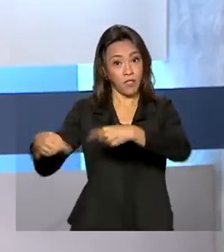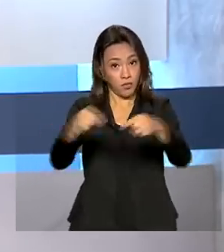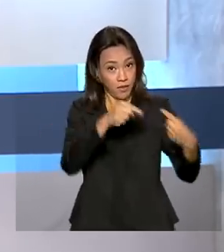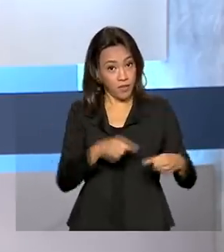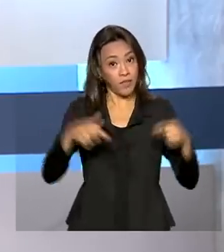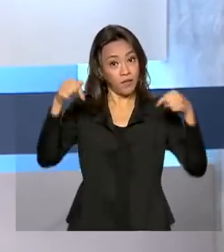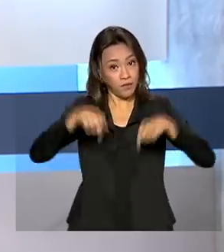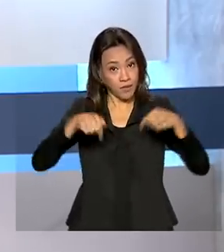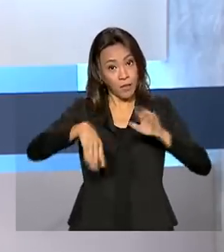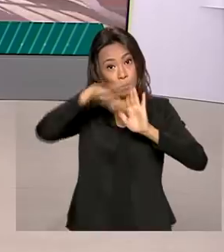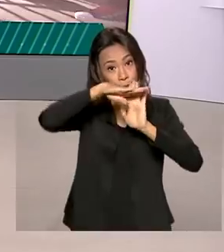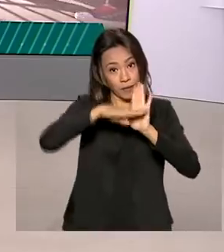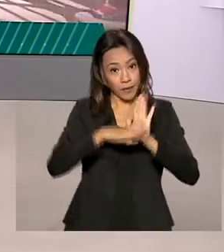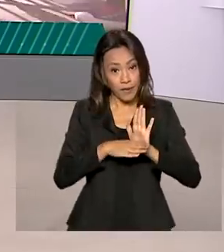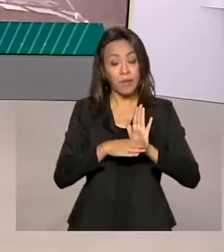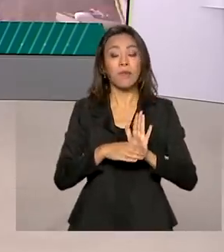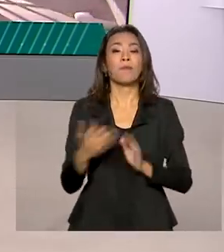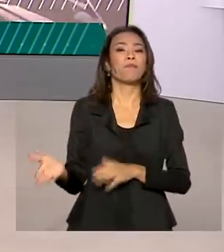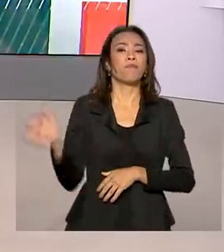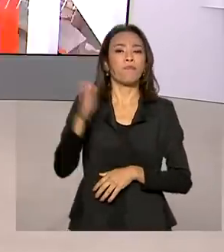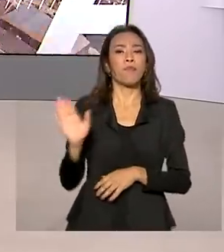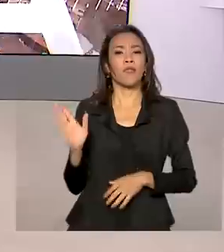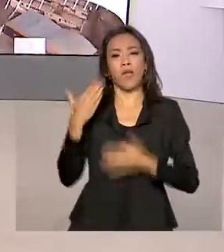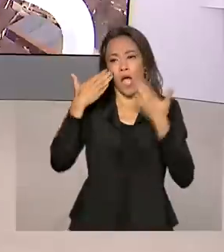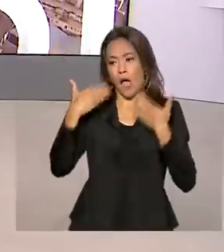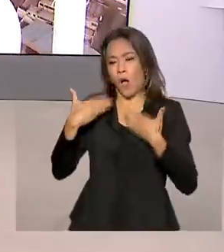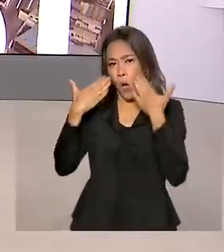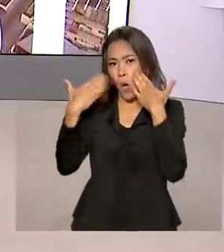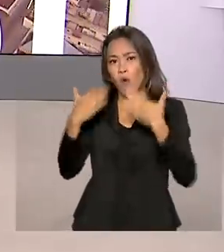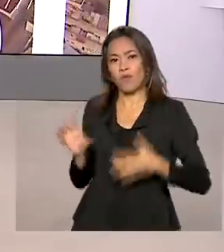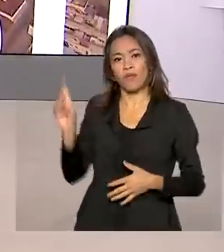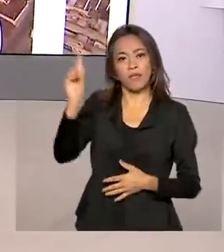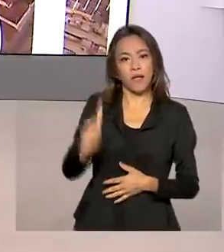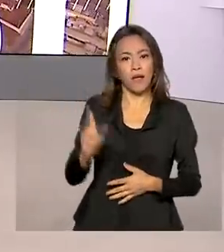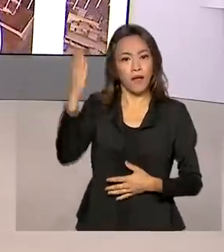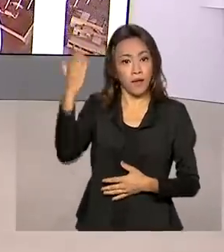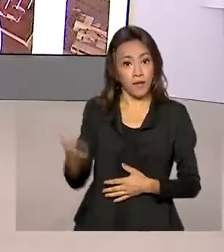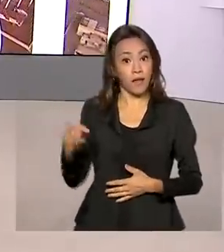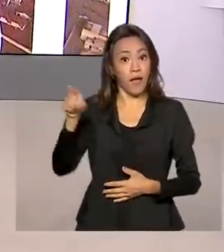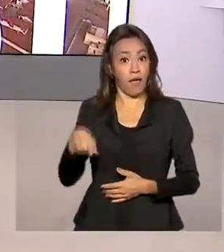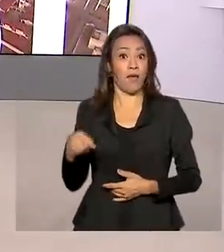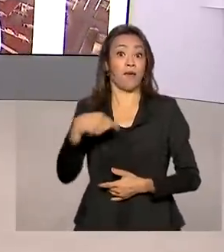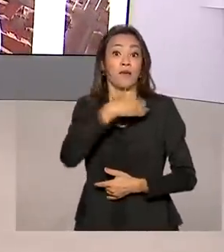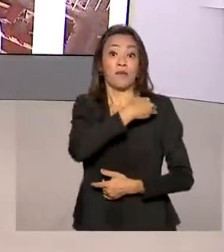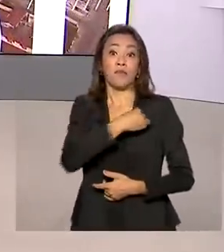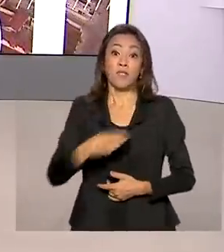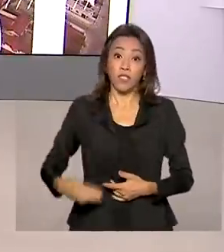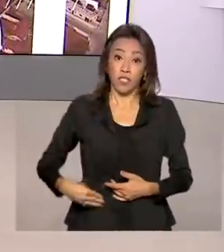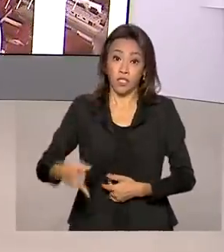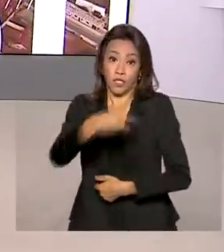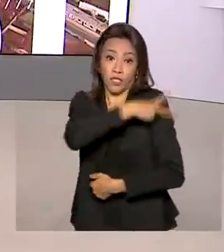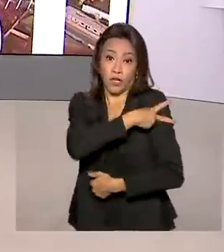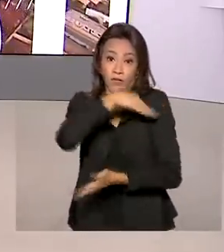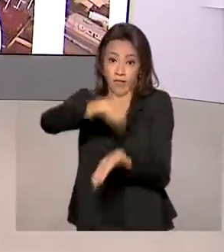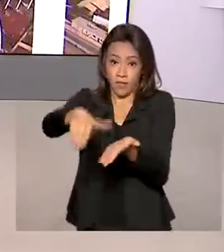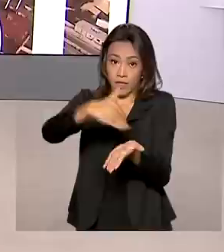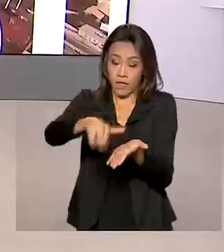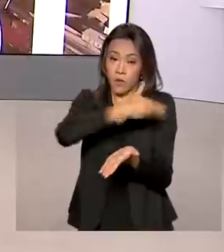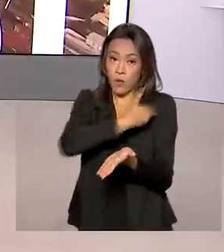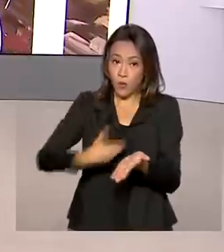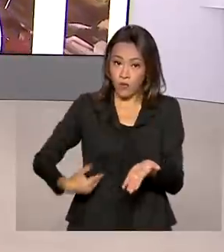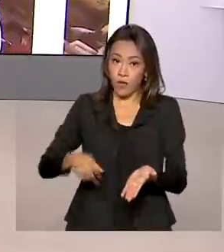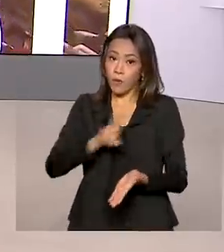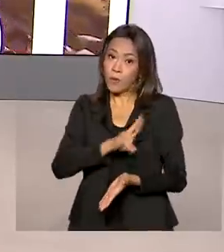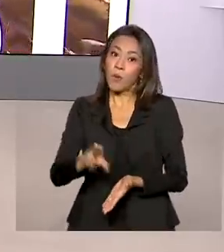edição desta segunda-feira. A convidada foi a ministra-chefe da Secretaria de Governo, Flávia Arruda. No programa da TV Brasil, ela